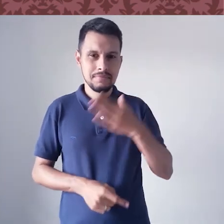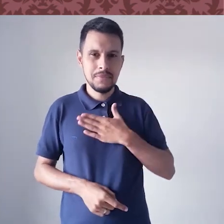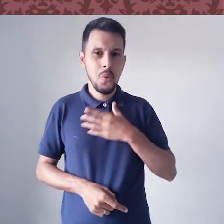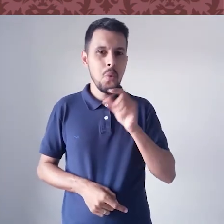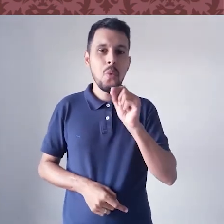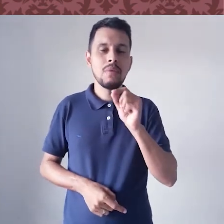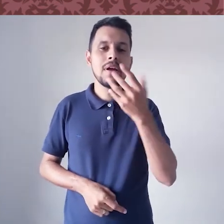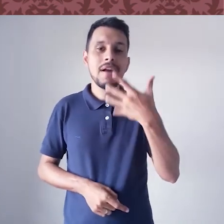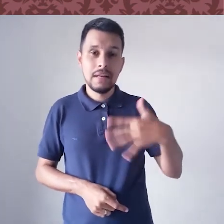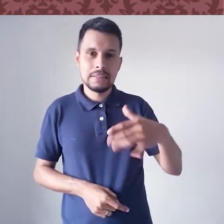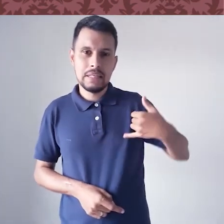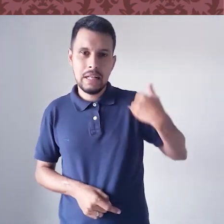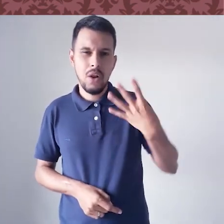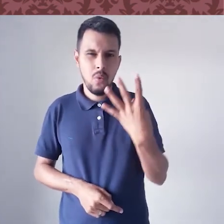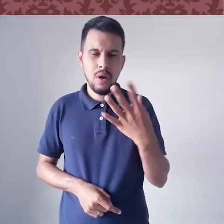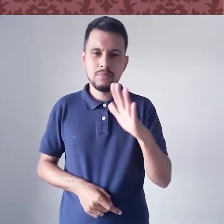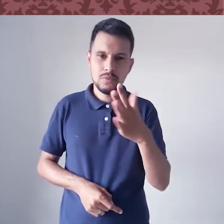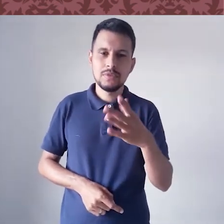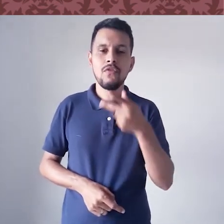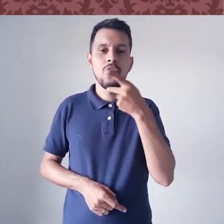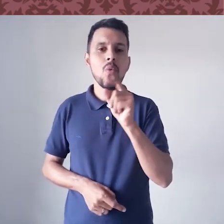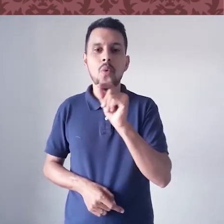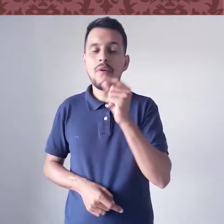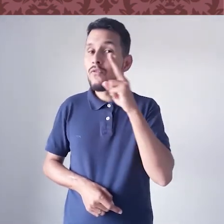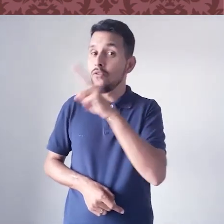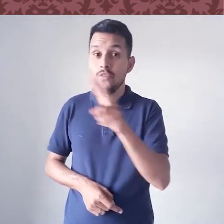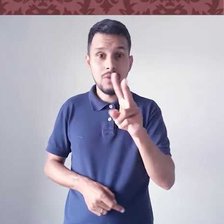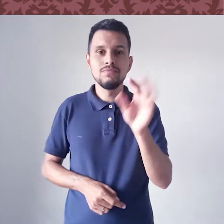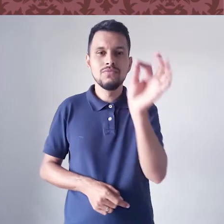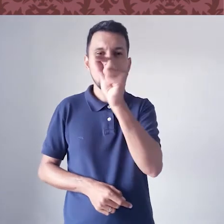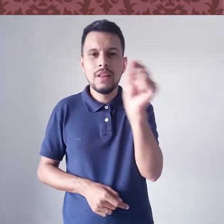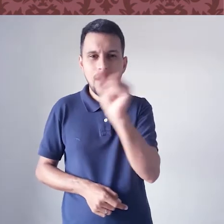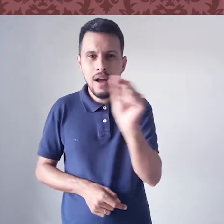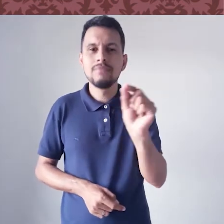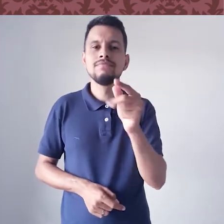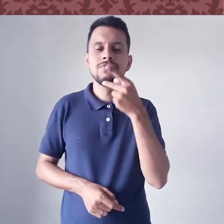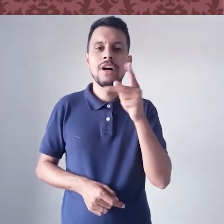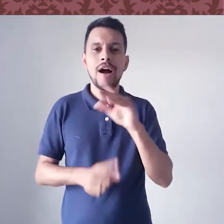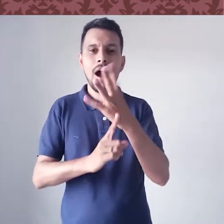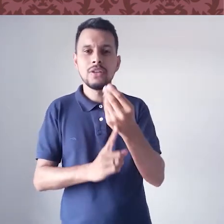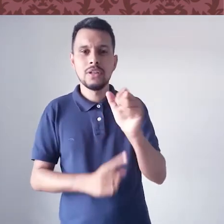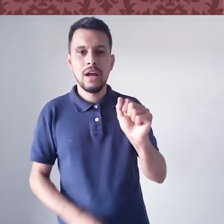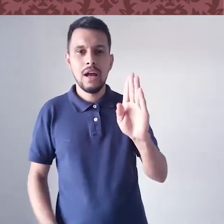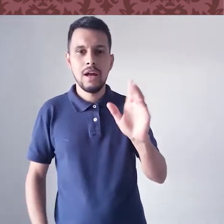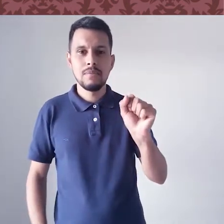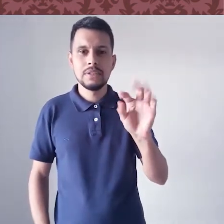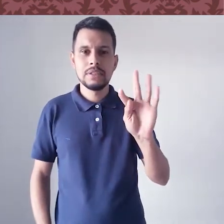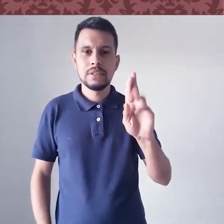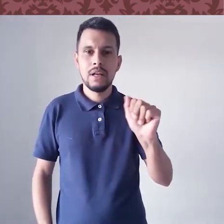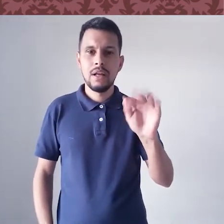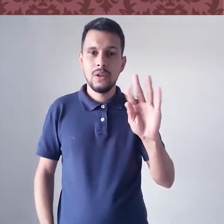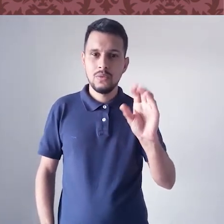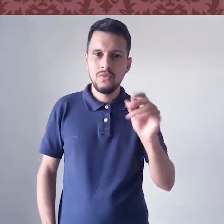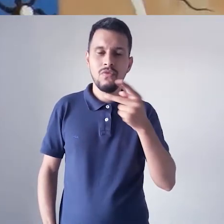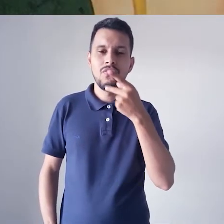mediação com uma turma de 4, 5 anos, teve uma criança que comentou, assim, estava falando sobre arte abstrata,